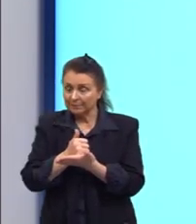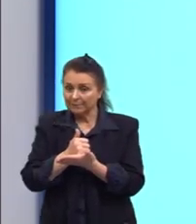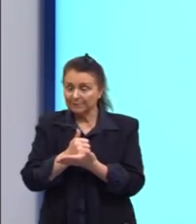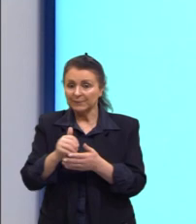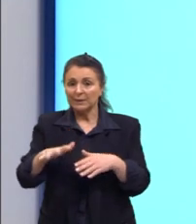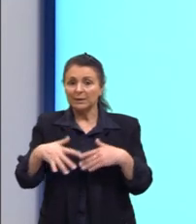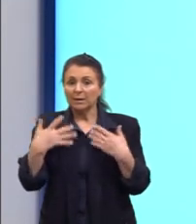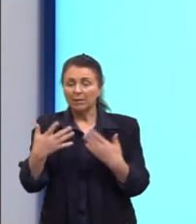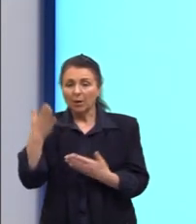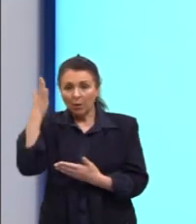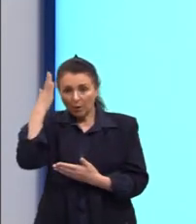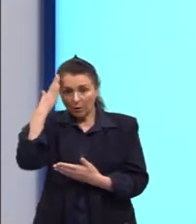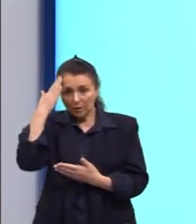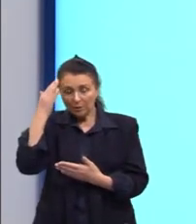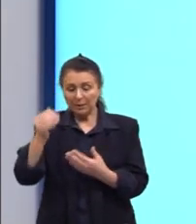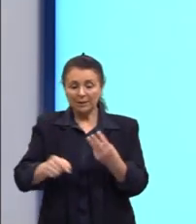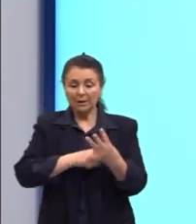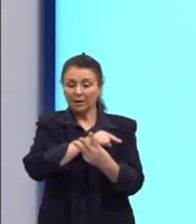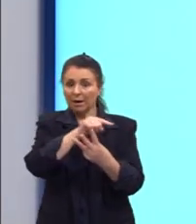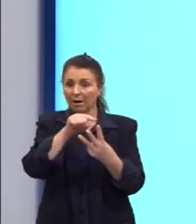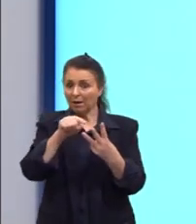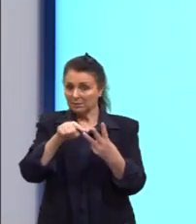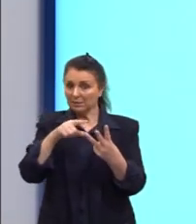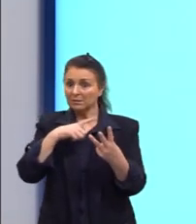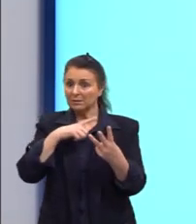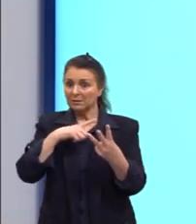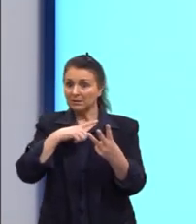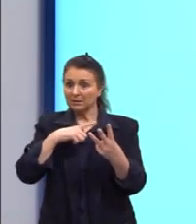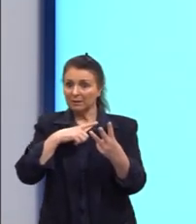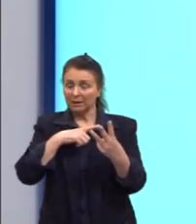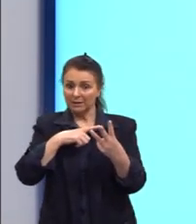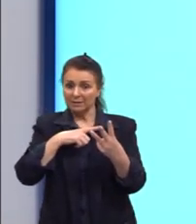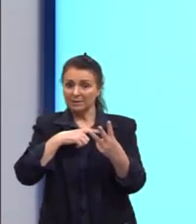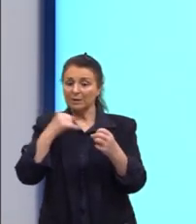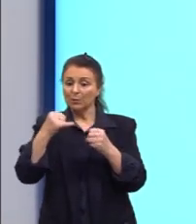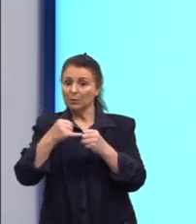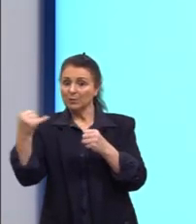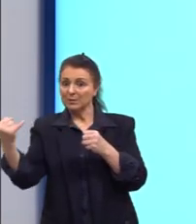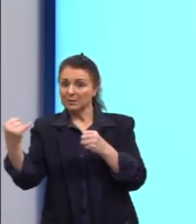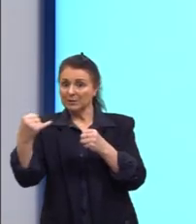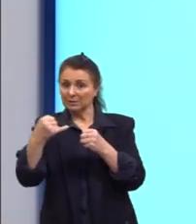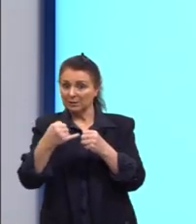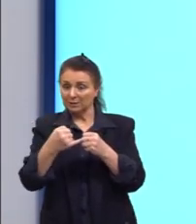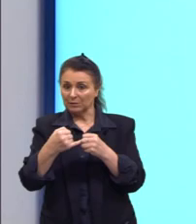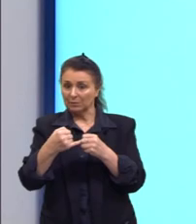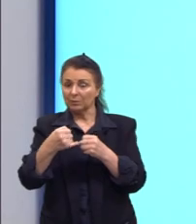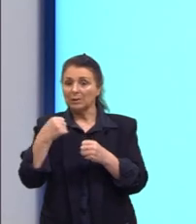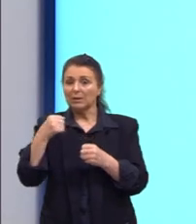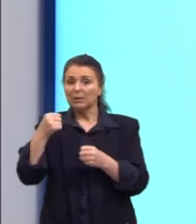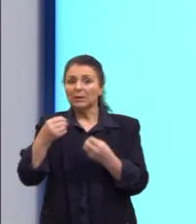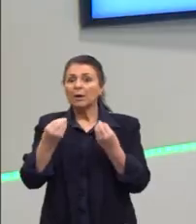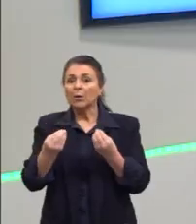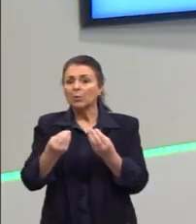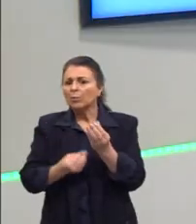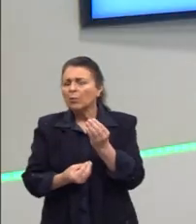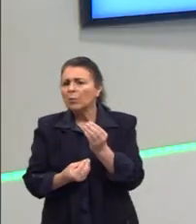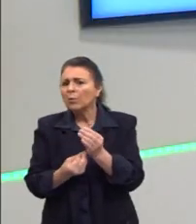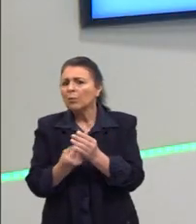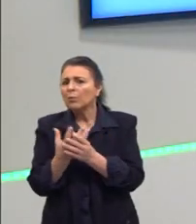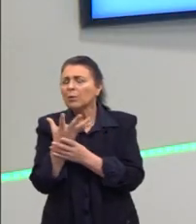Então, eu sei que as minhas três soluções contêm estes íons. eu preciso lembrar a origem destes íons.